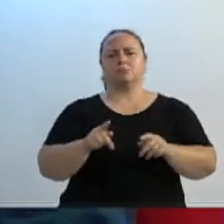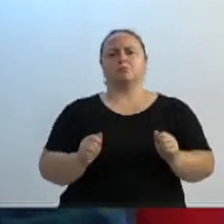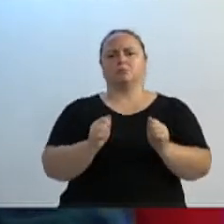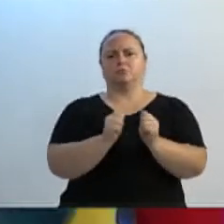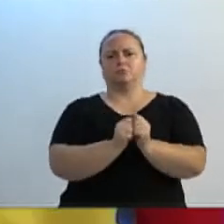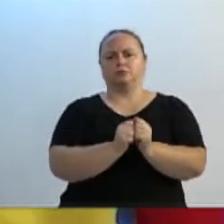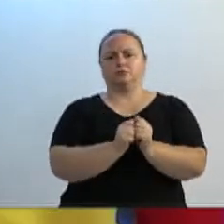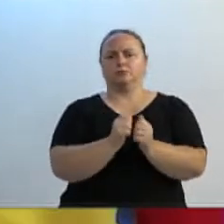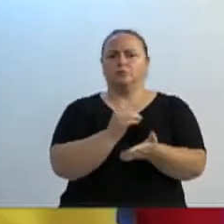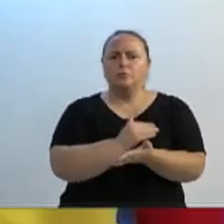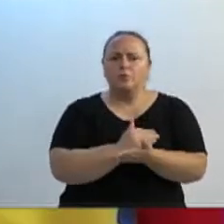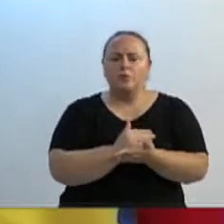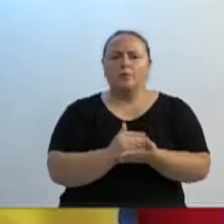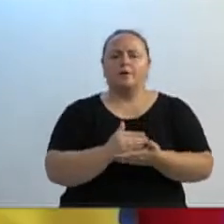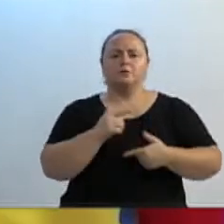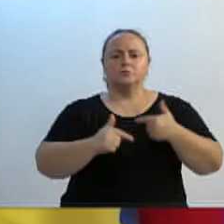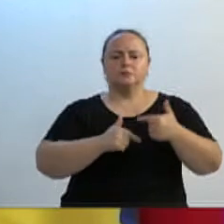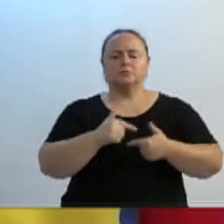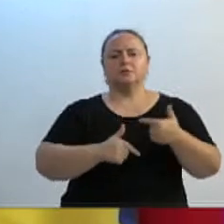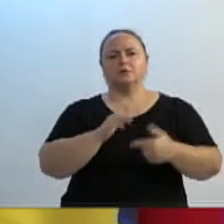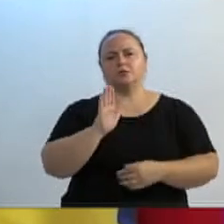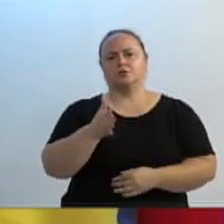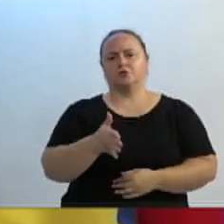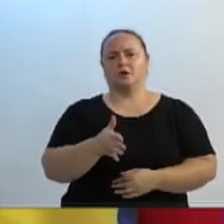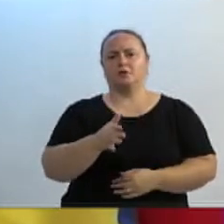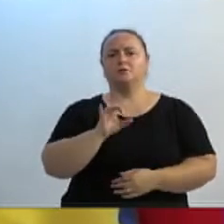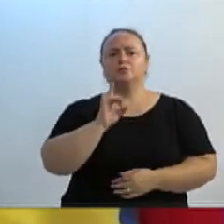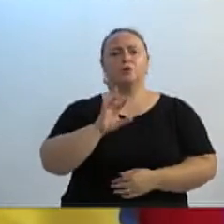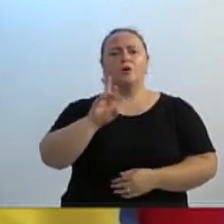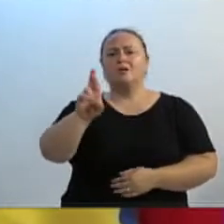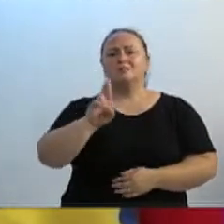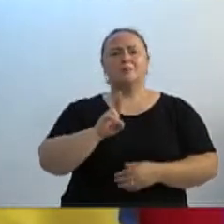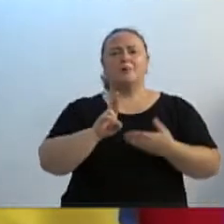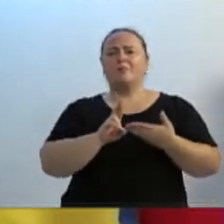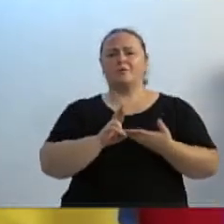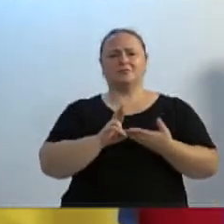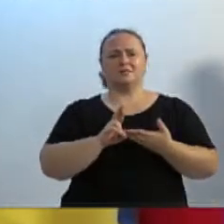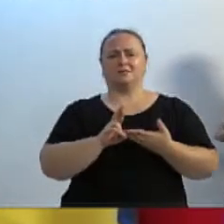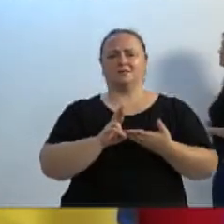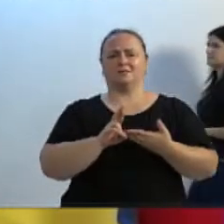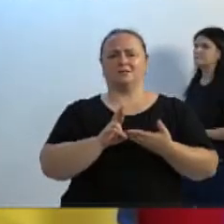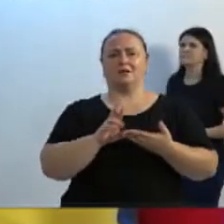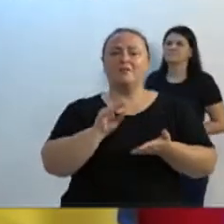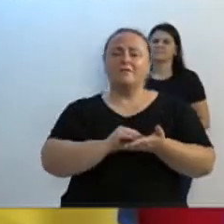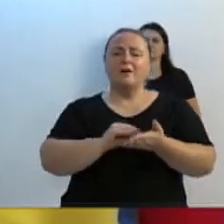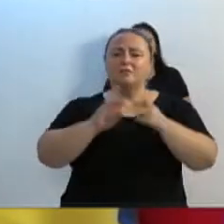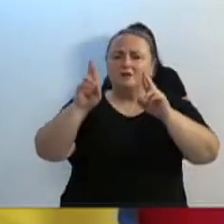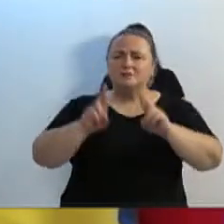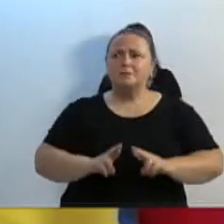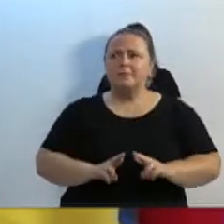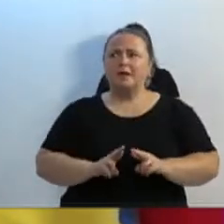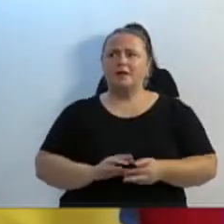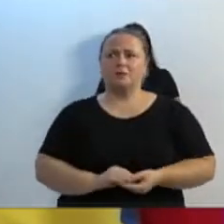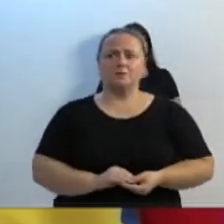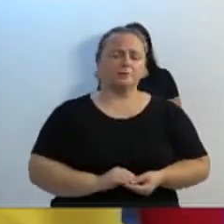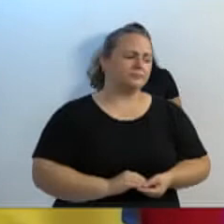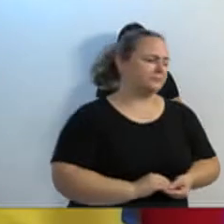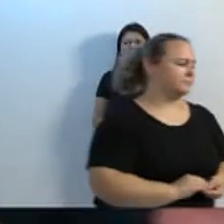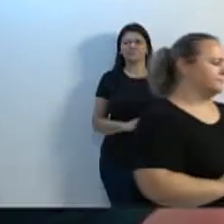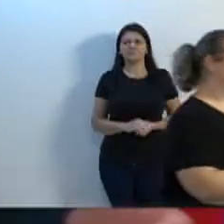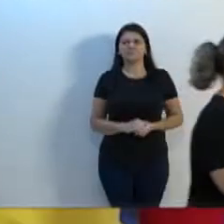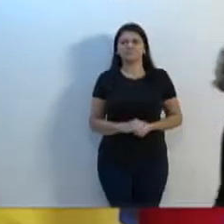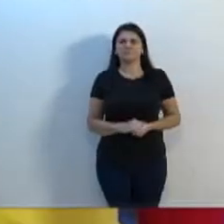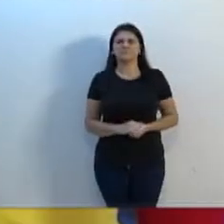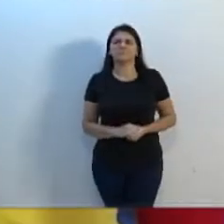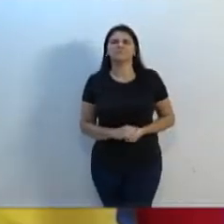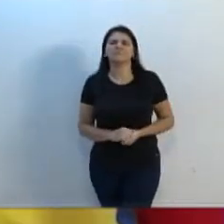Essas cobranças vêm acontecendo. Pelo menos um retorno. Dá um retorno. Até uma falta de respeito de retorno. Já tem um secretário ali, vou até falar